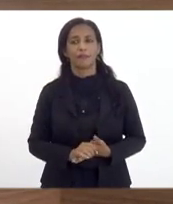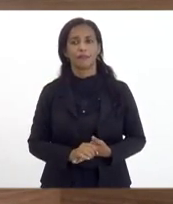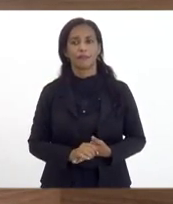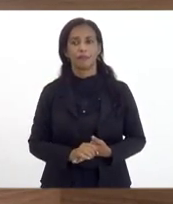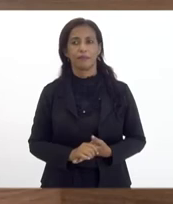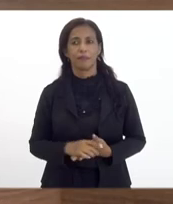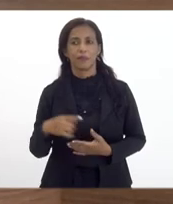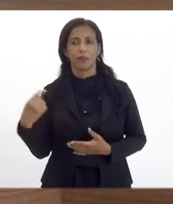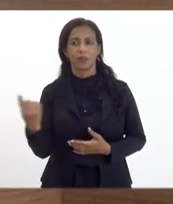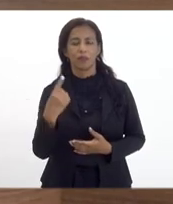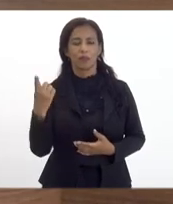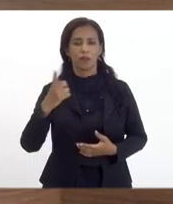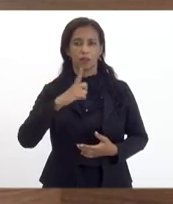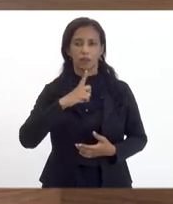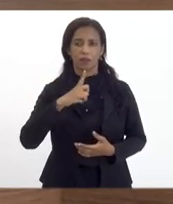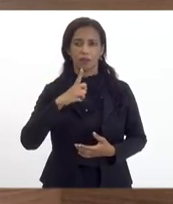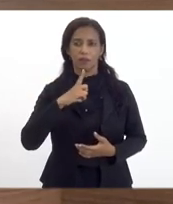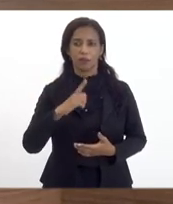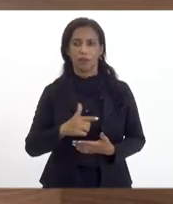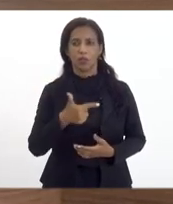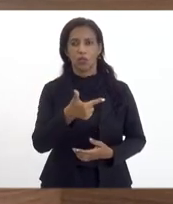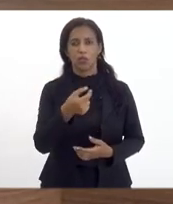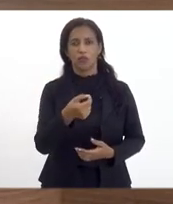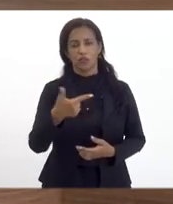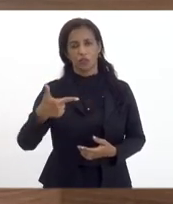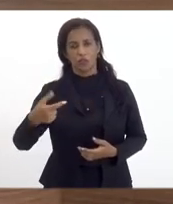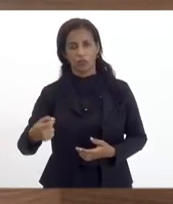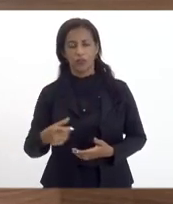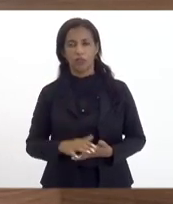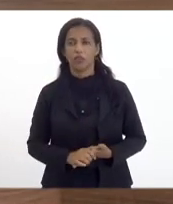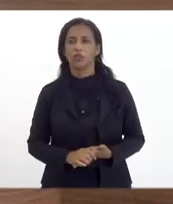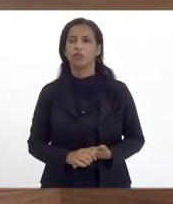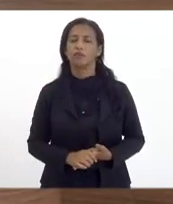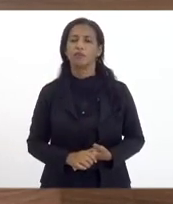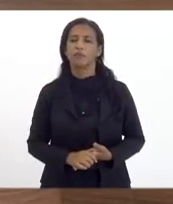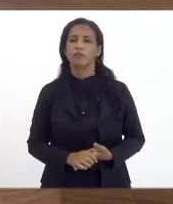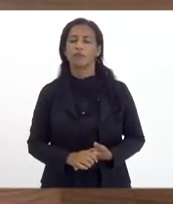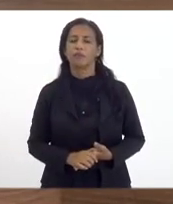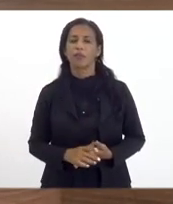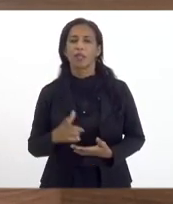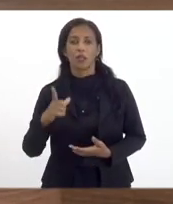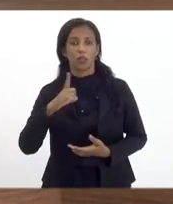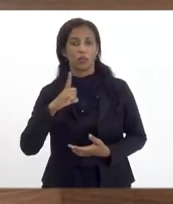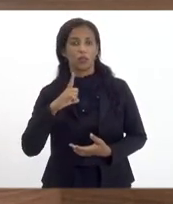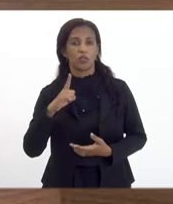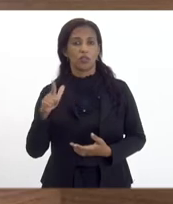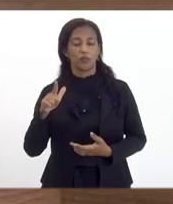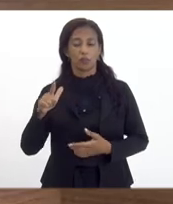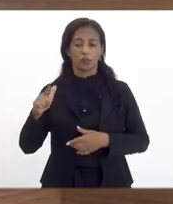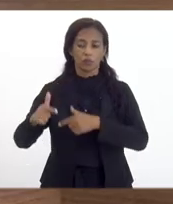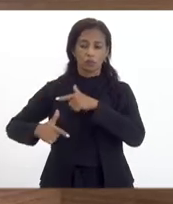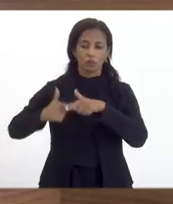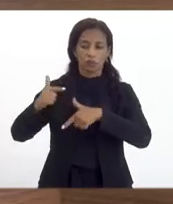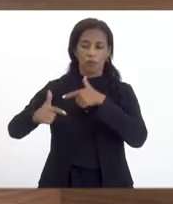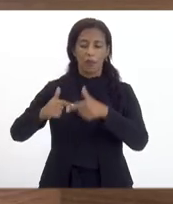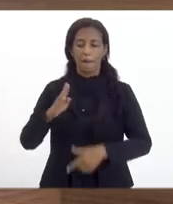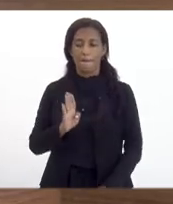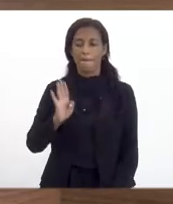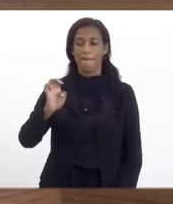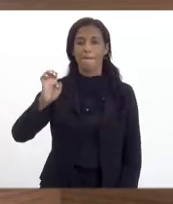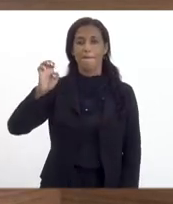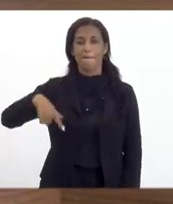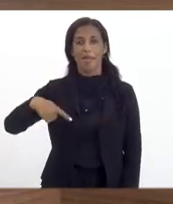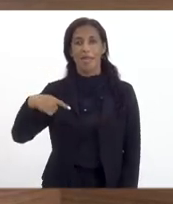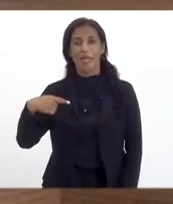nós tivemos em 2020, prefeito, uma campanha lá na ECN que foi o bem em dobro para